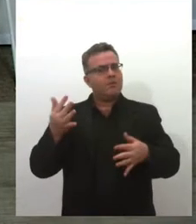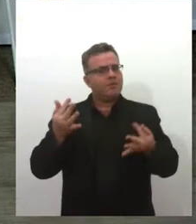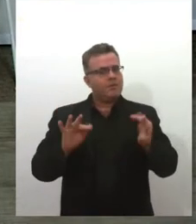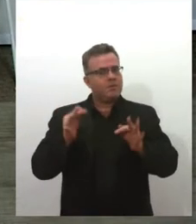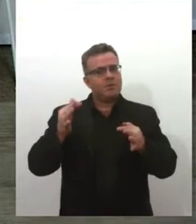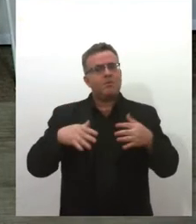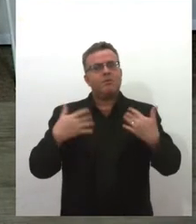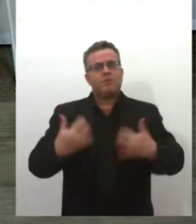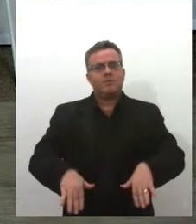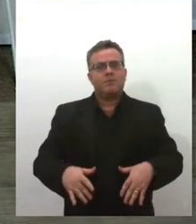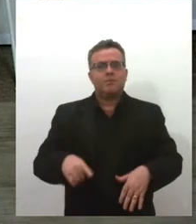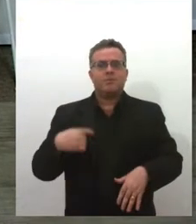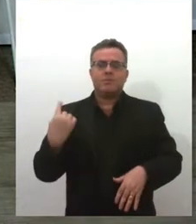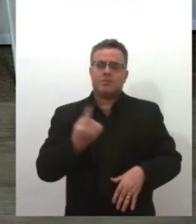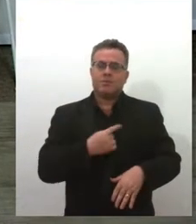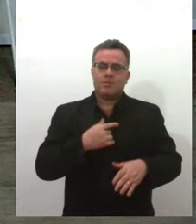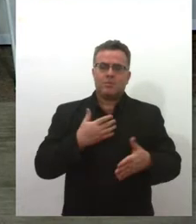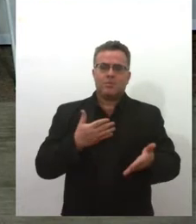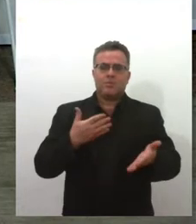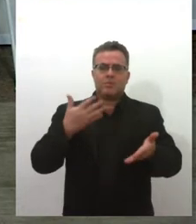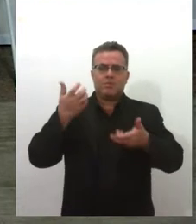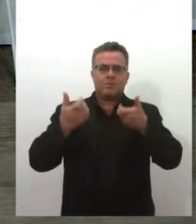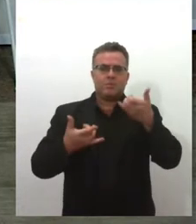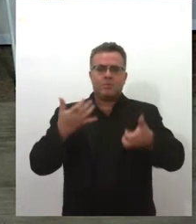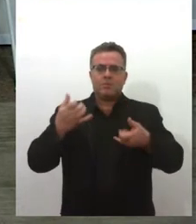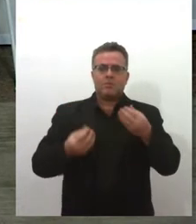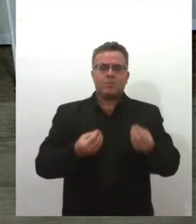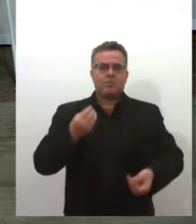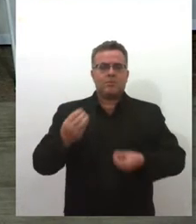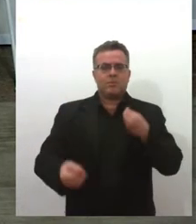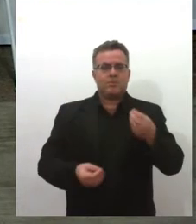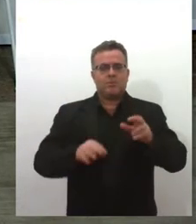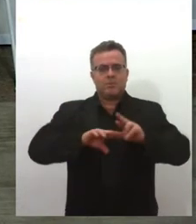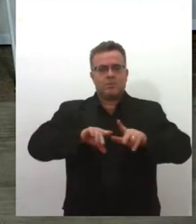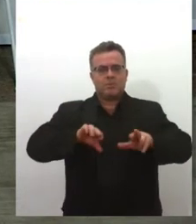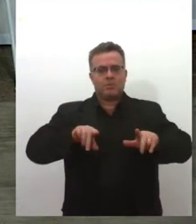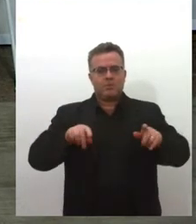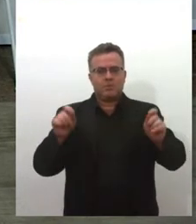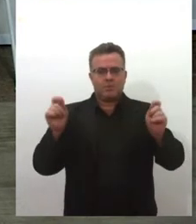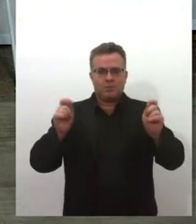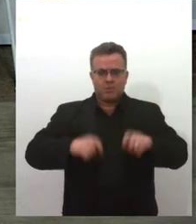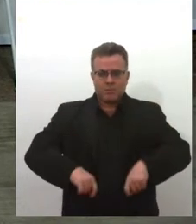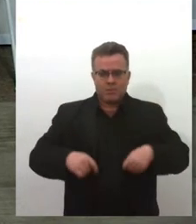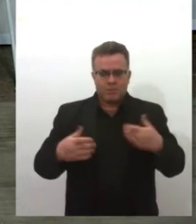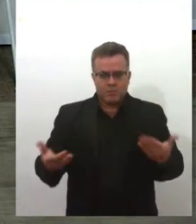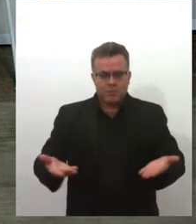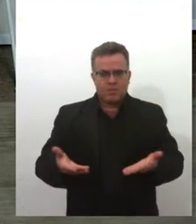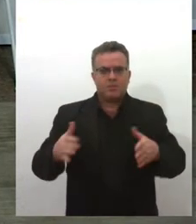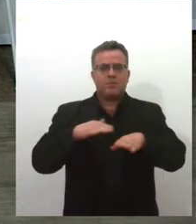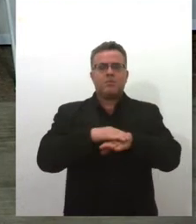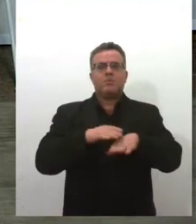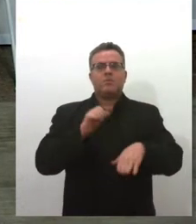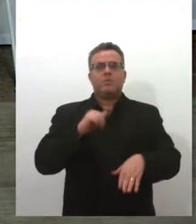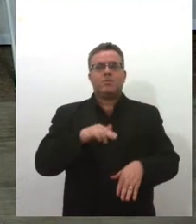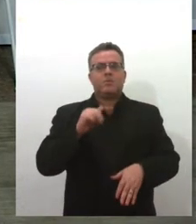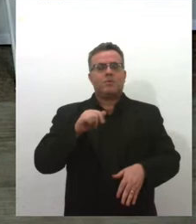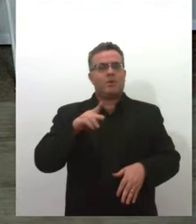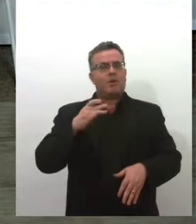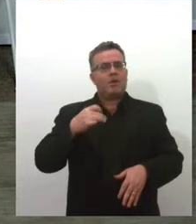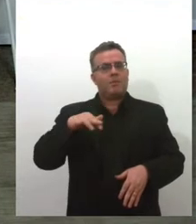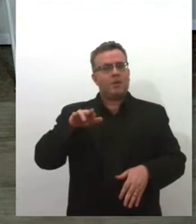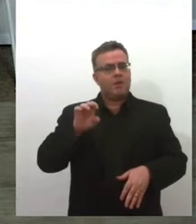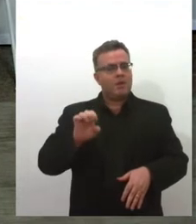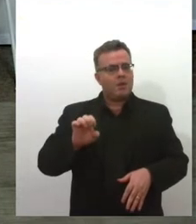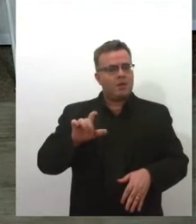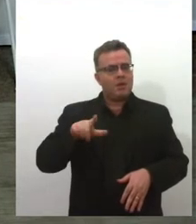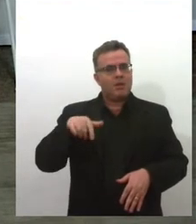nosso bate-papo de hoje é sobre isso e muito mais. A gente vai conversar com Ana Gabriele Moreira, que recebeu o